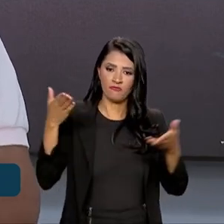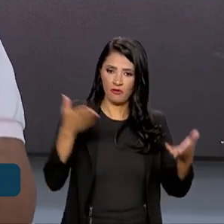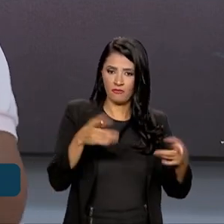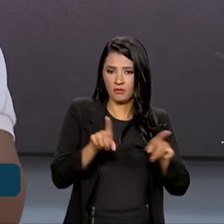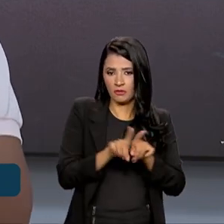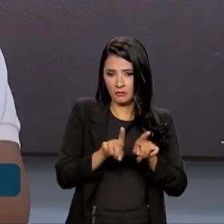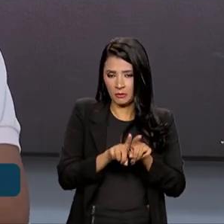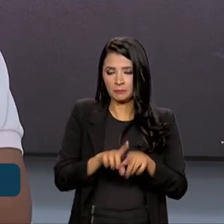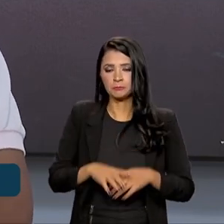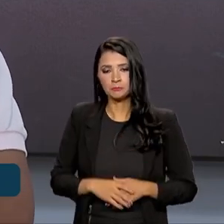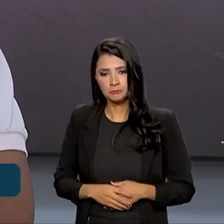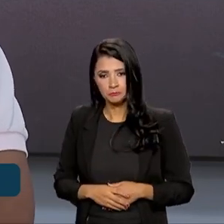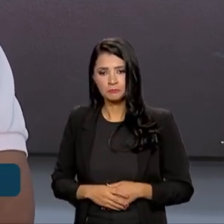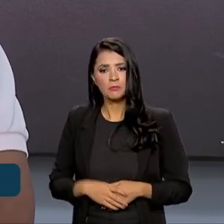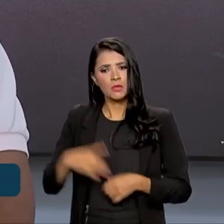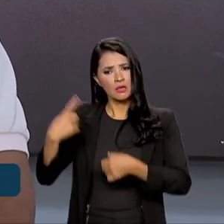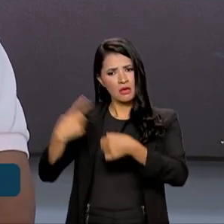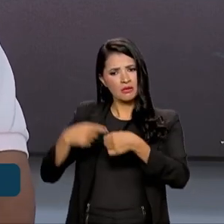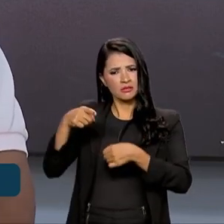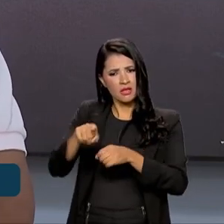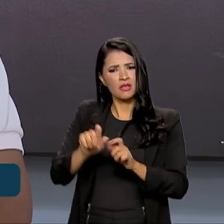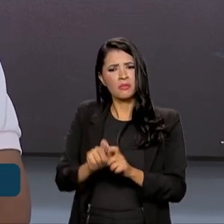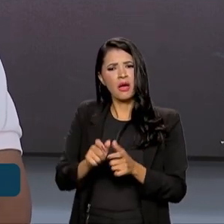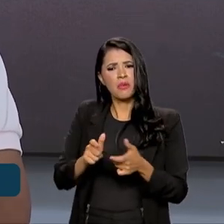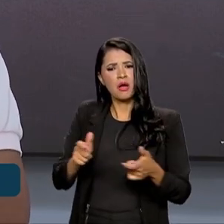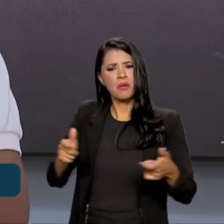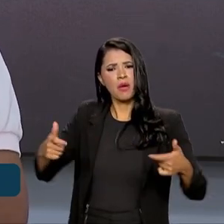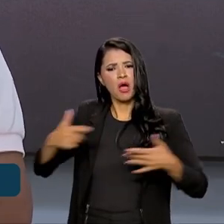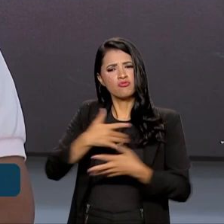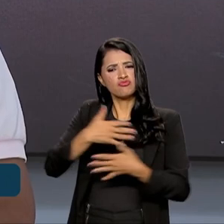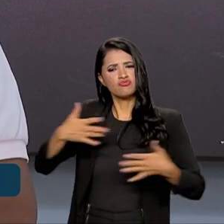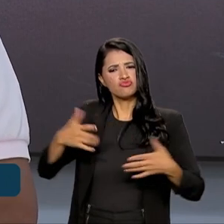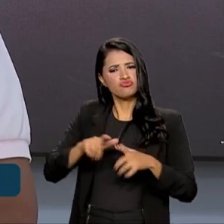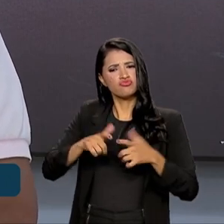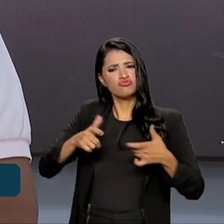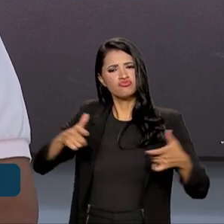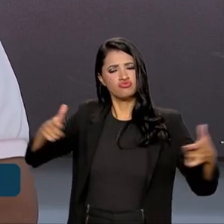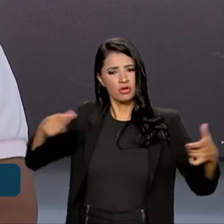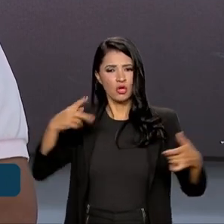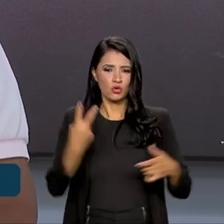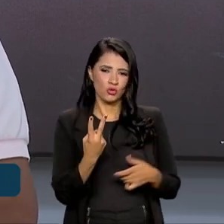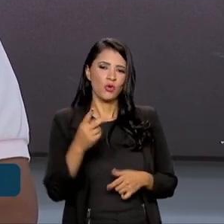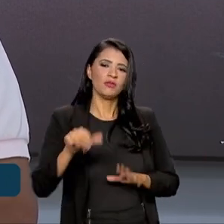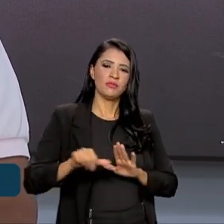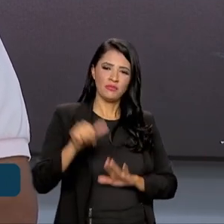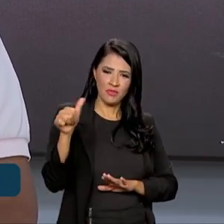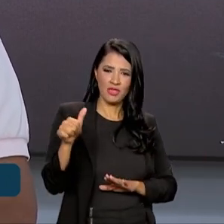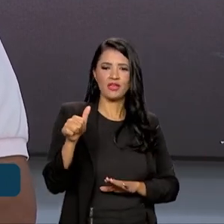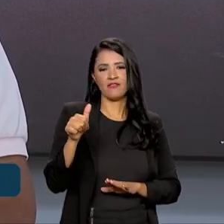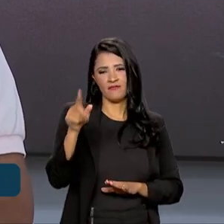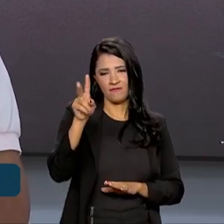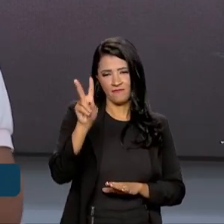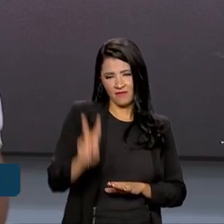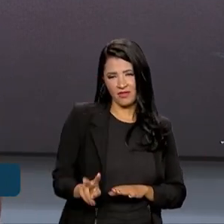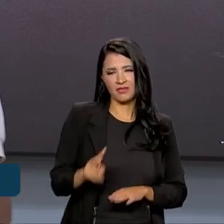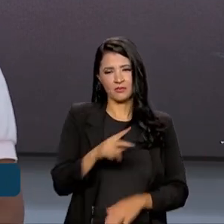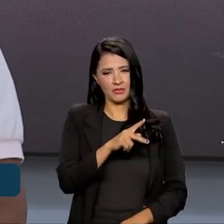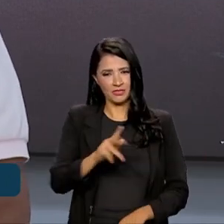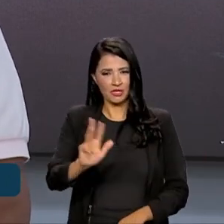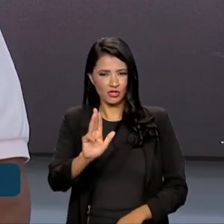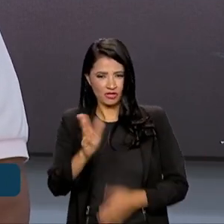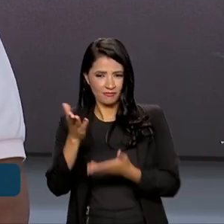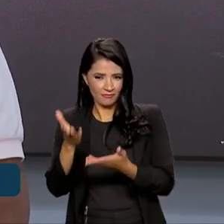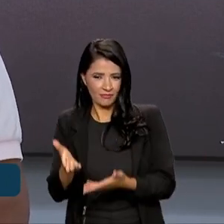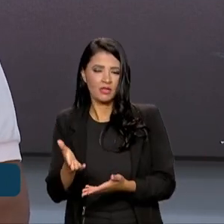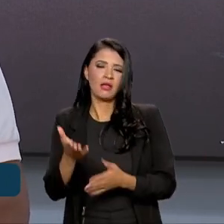Além disso, a cidade cresceu muito nos dois primeiros mandatos do presidente Lula, quando nós éramos o